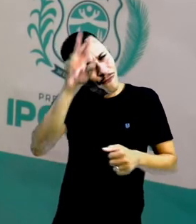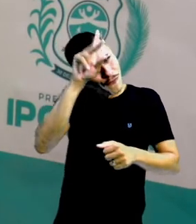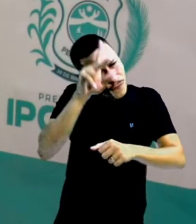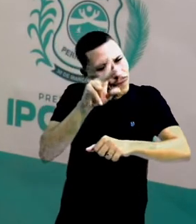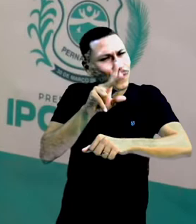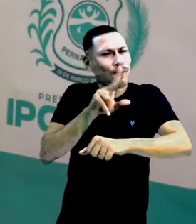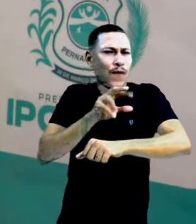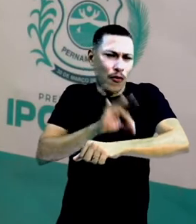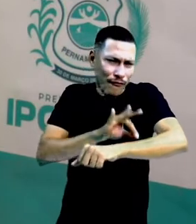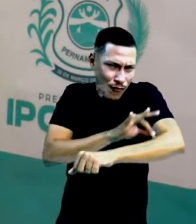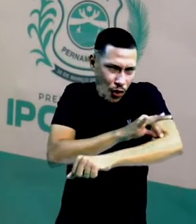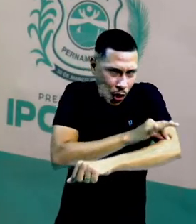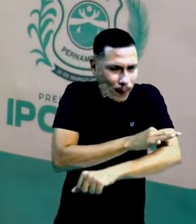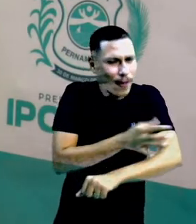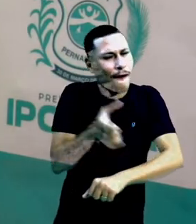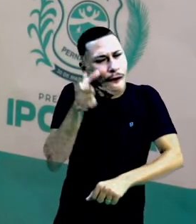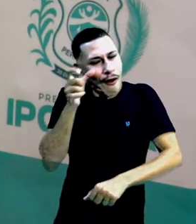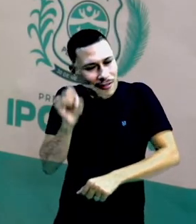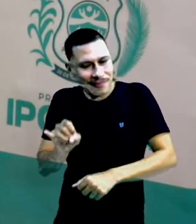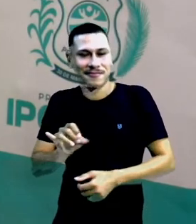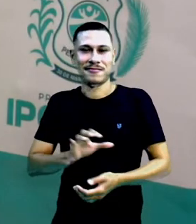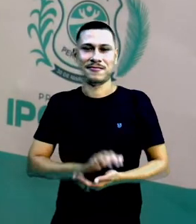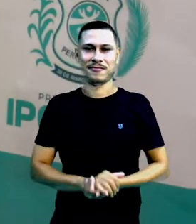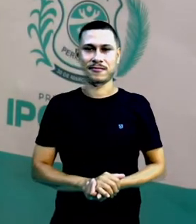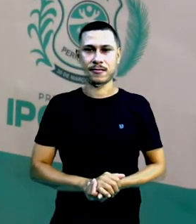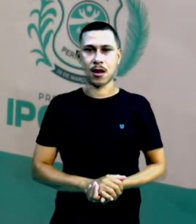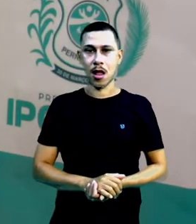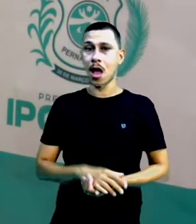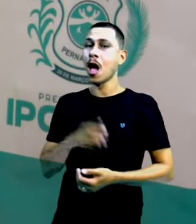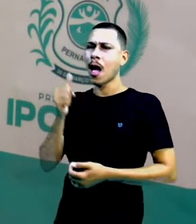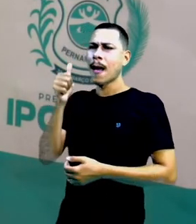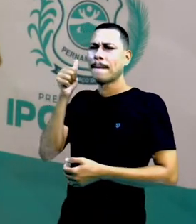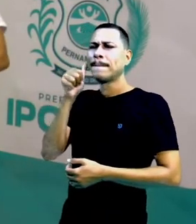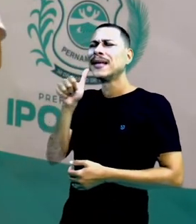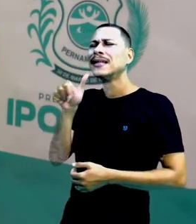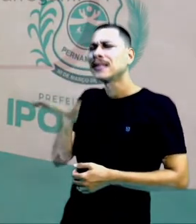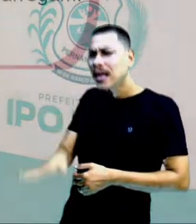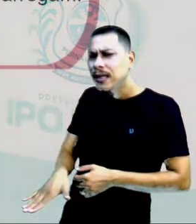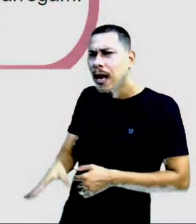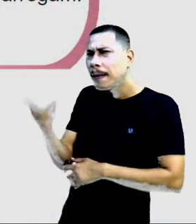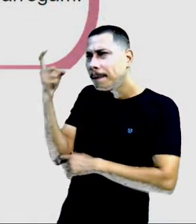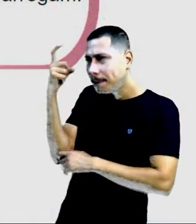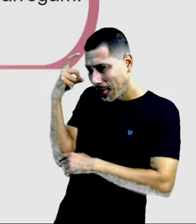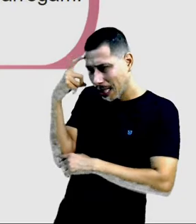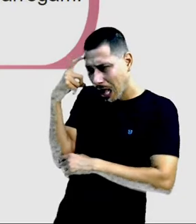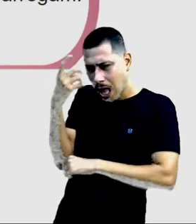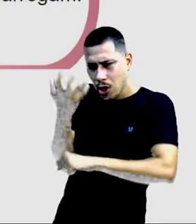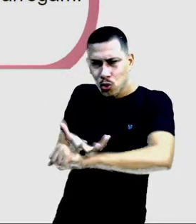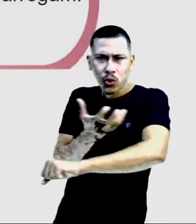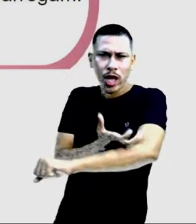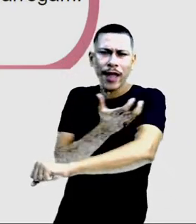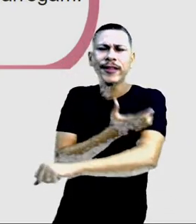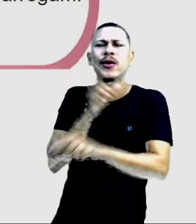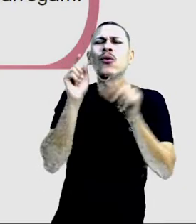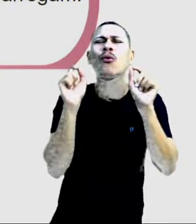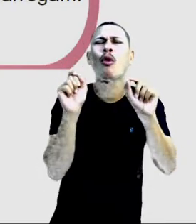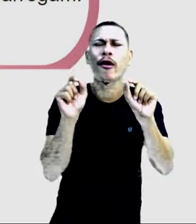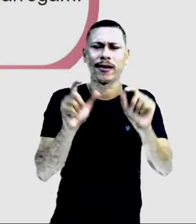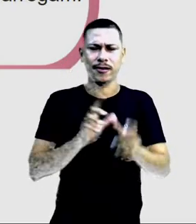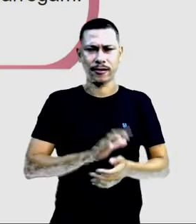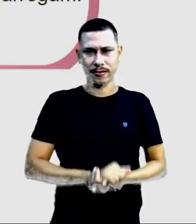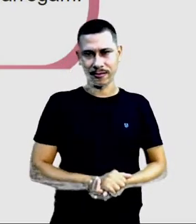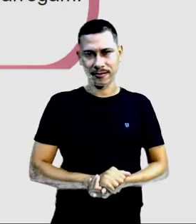interessante. Vamos lá. O que a menina fica pensando lá no jardim, ó? Vamos pensar junto com ela.